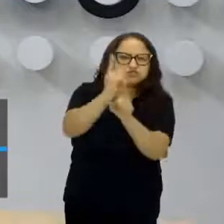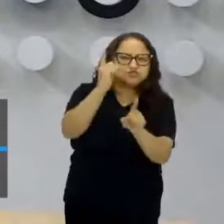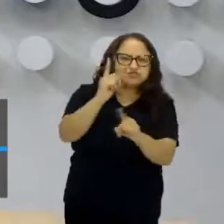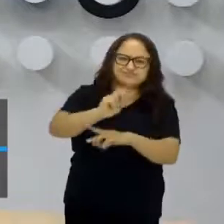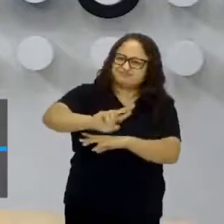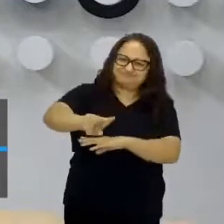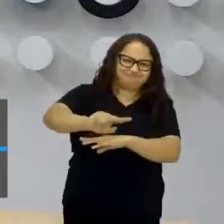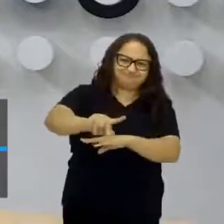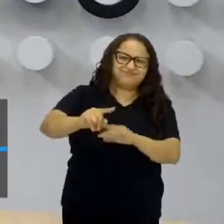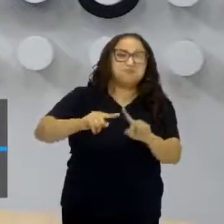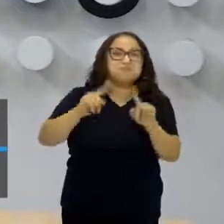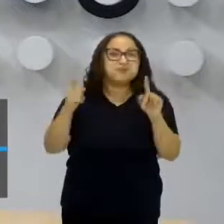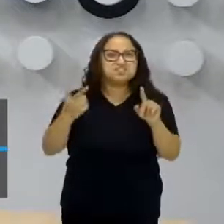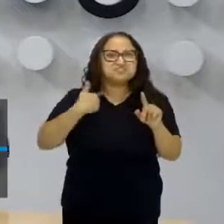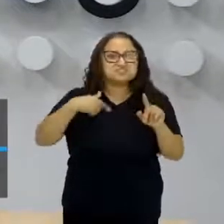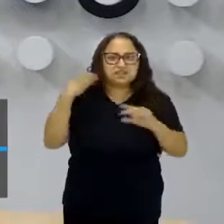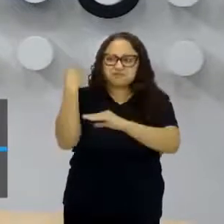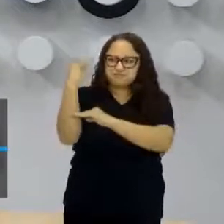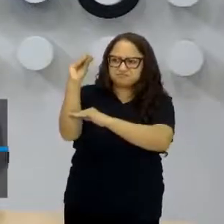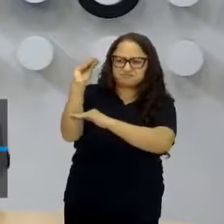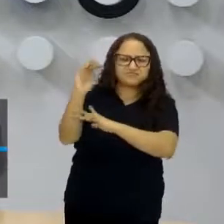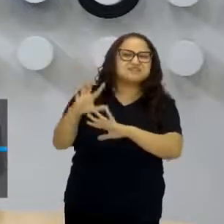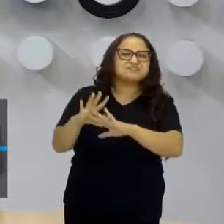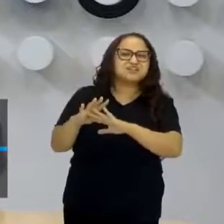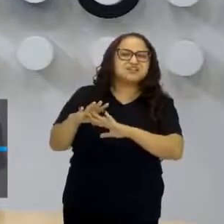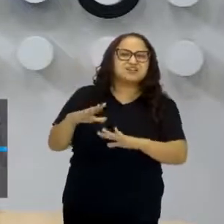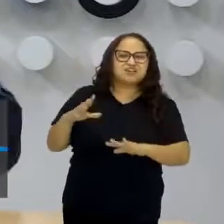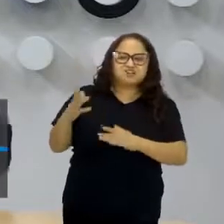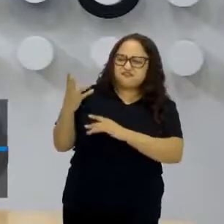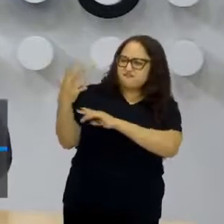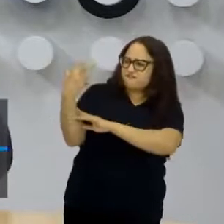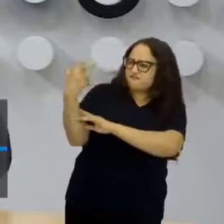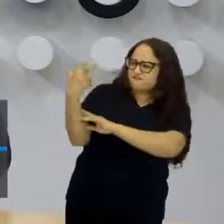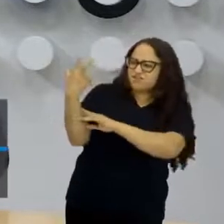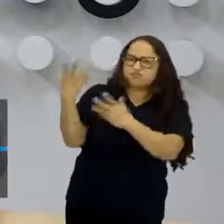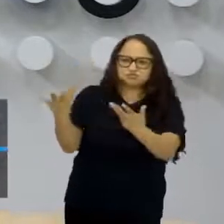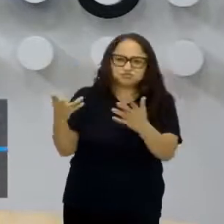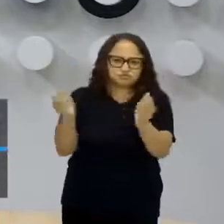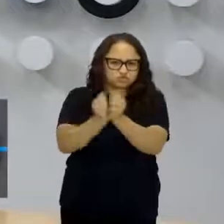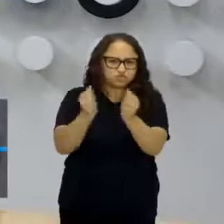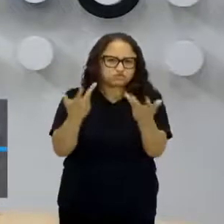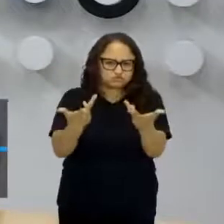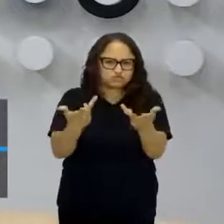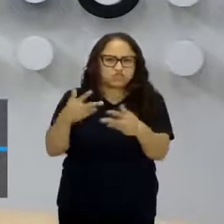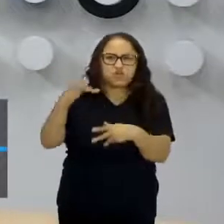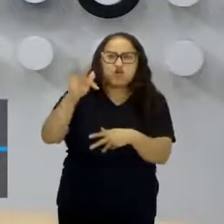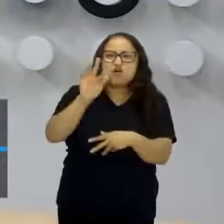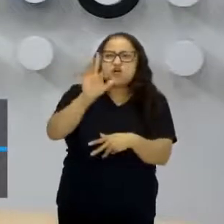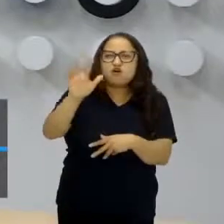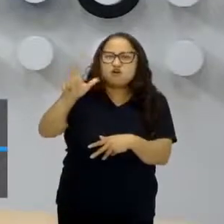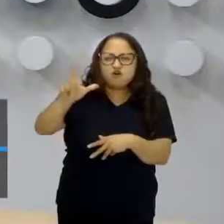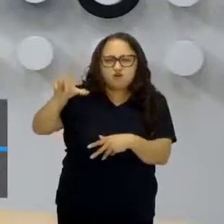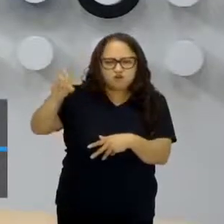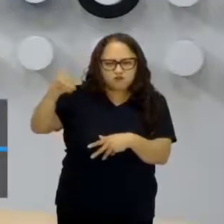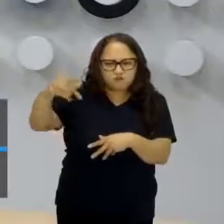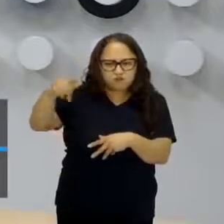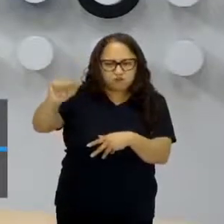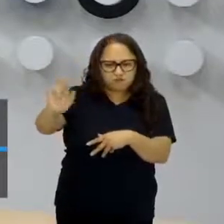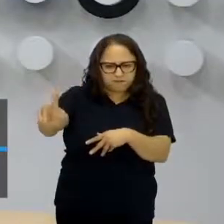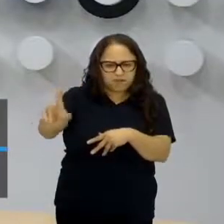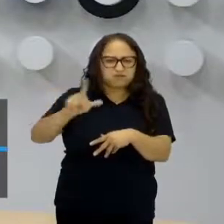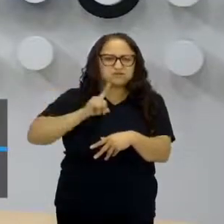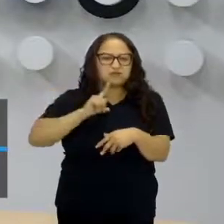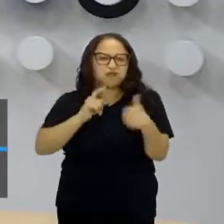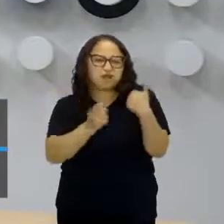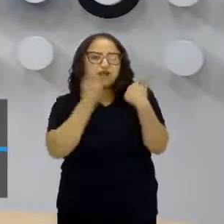postar na sua rede social para não flopar, você quer bombar, você quer que todo mundo goste da sua foto e coloca like, like,